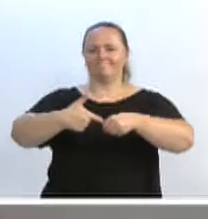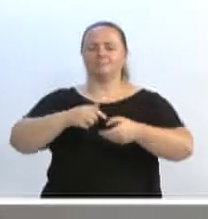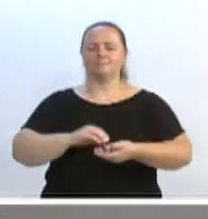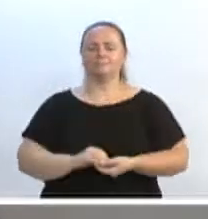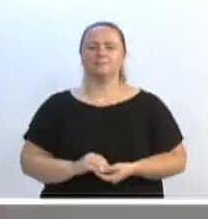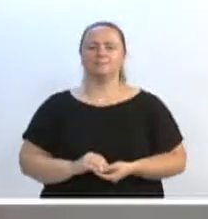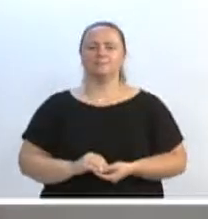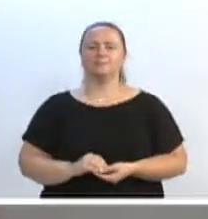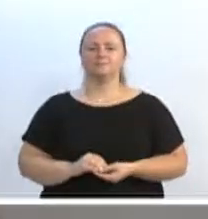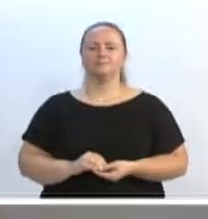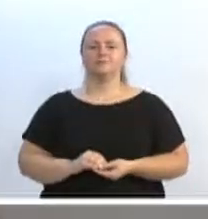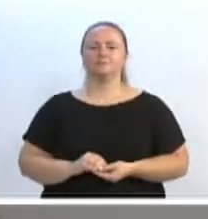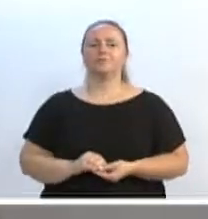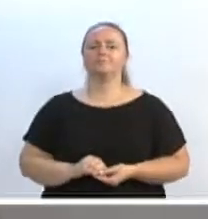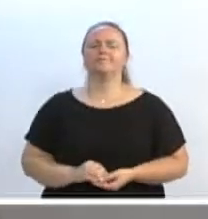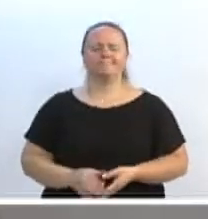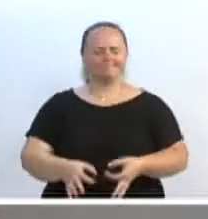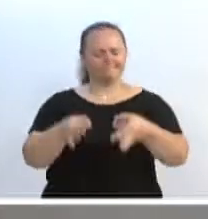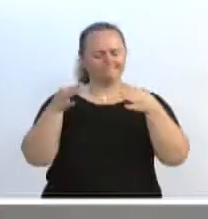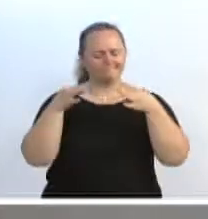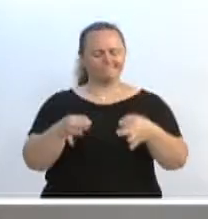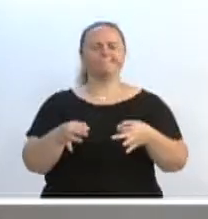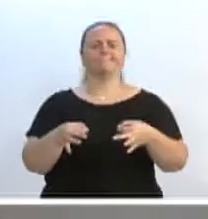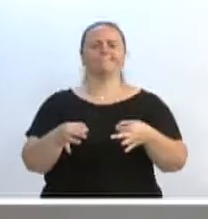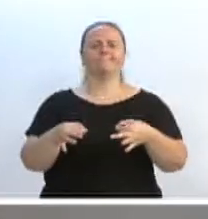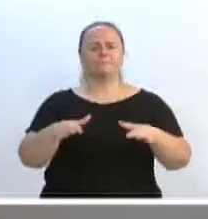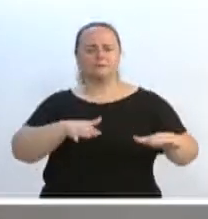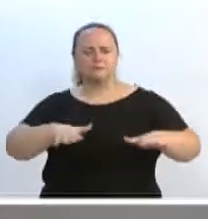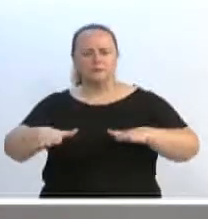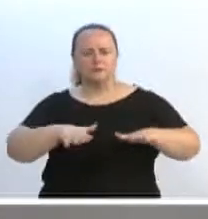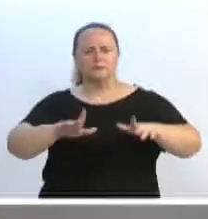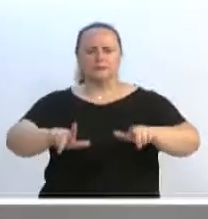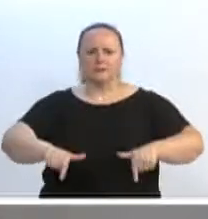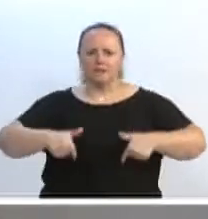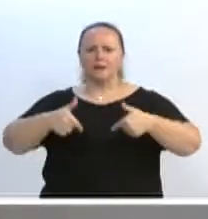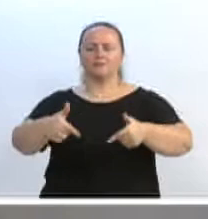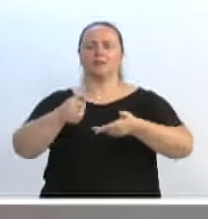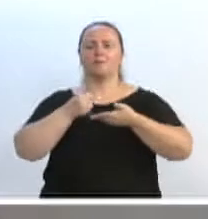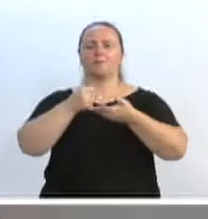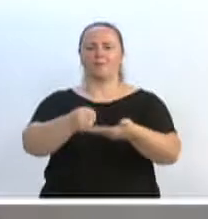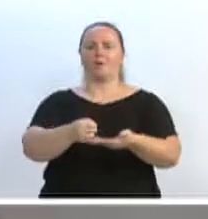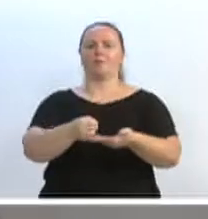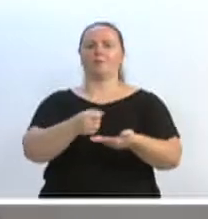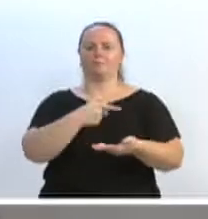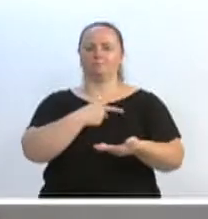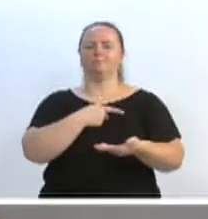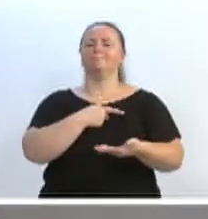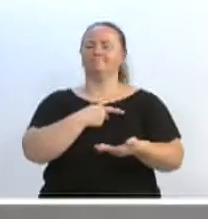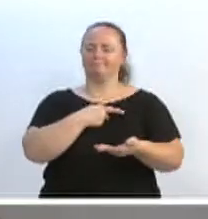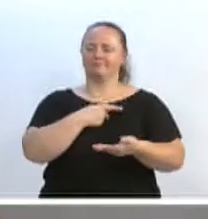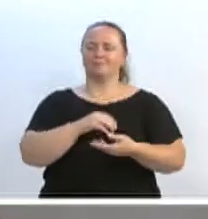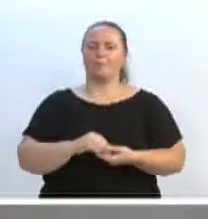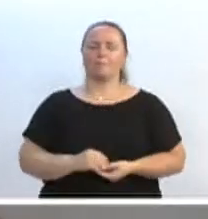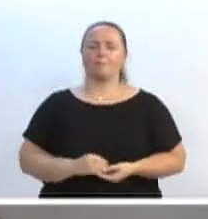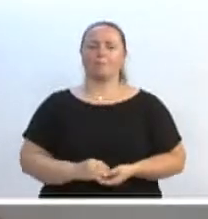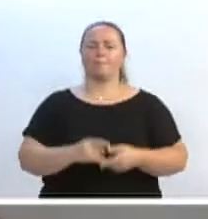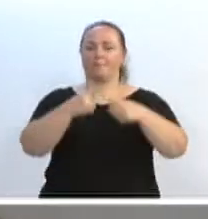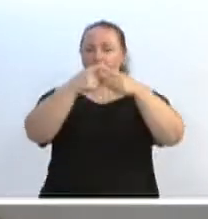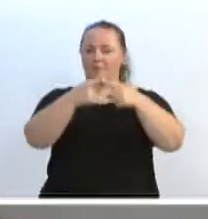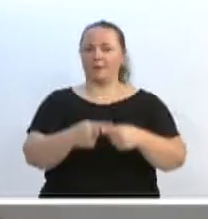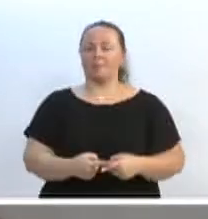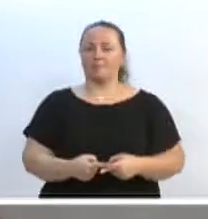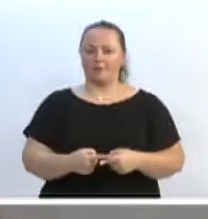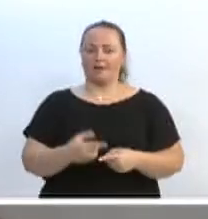Com certeza, essa mobilização também tem todo o apoio da nossa bancada. Jogos Abertos Santa Catarina,